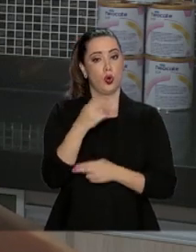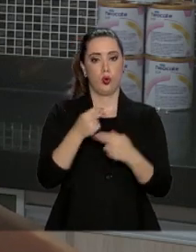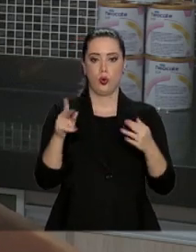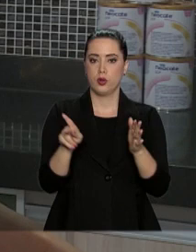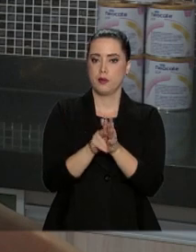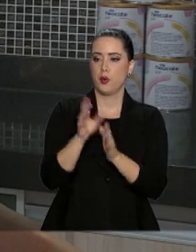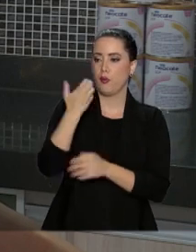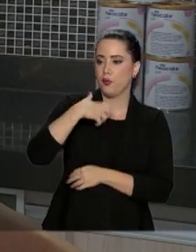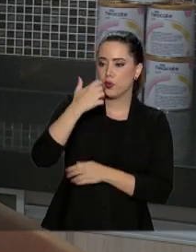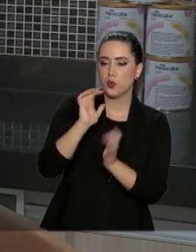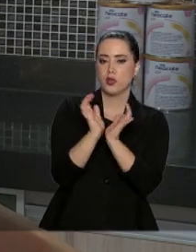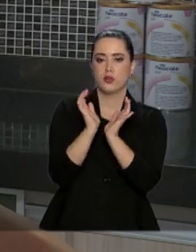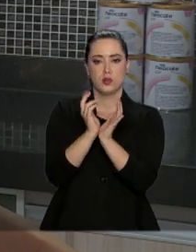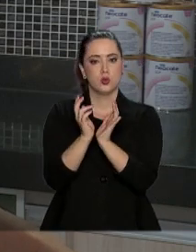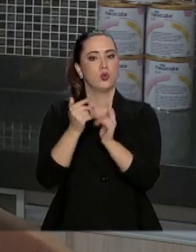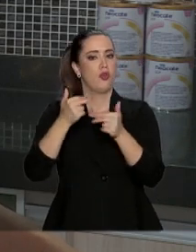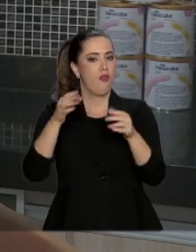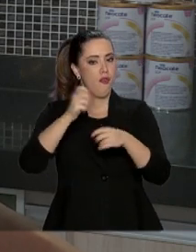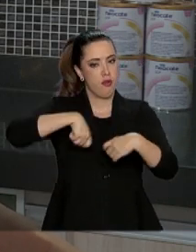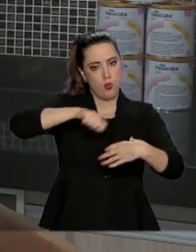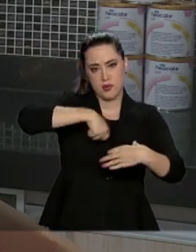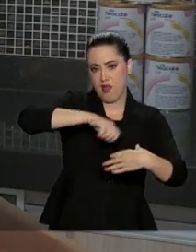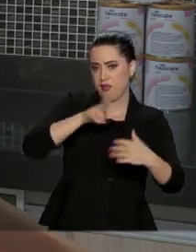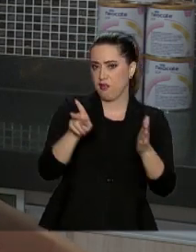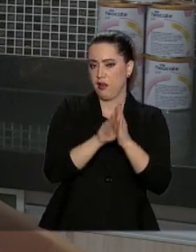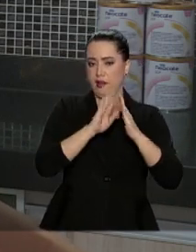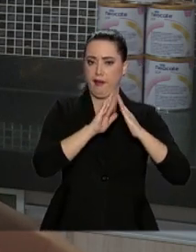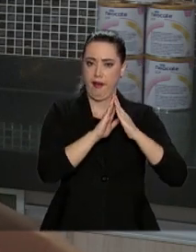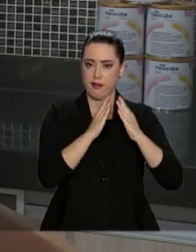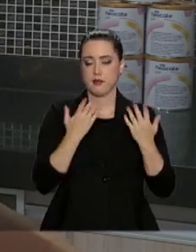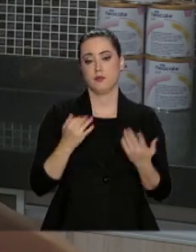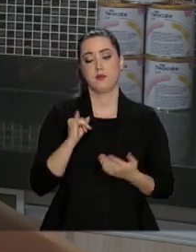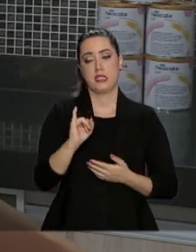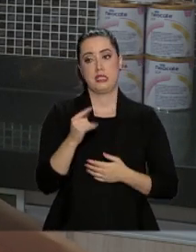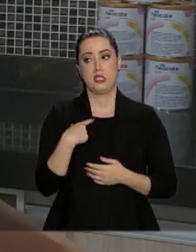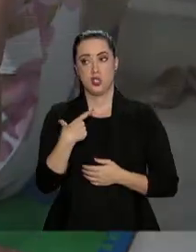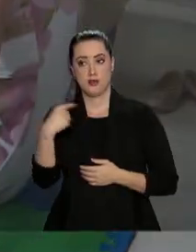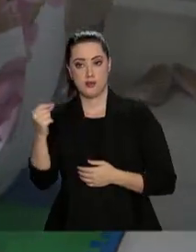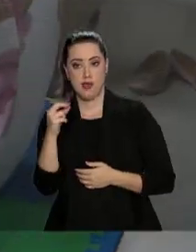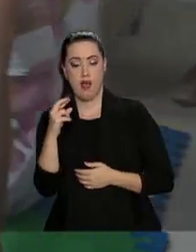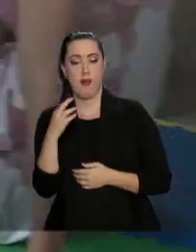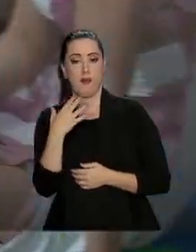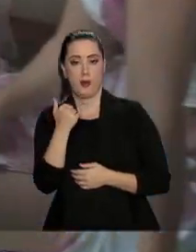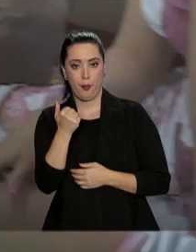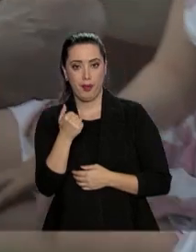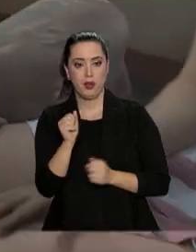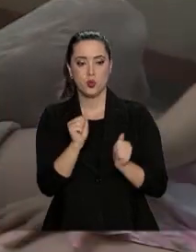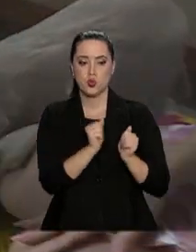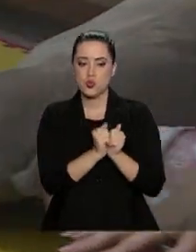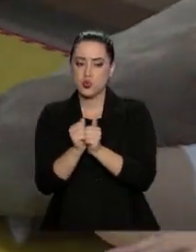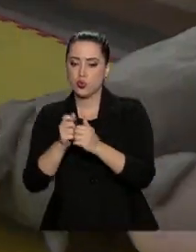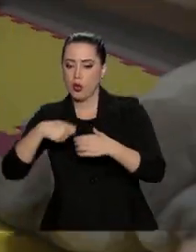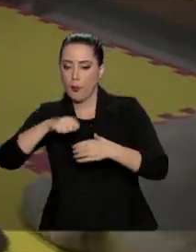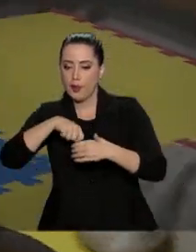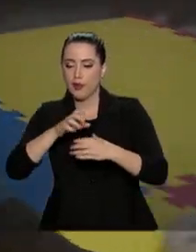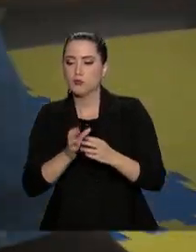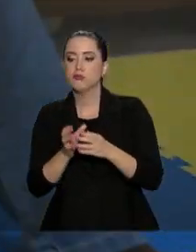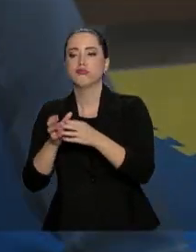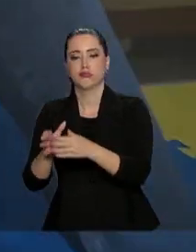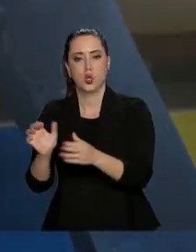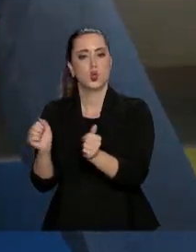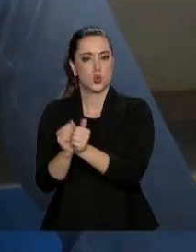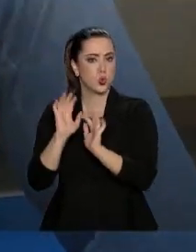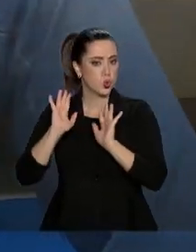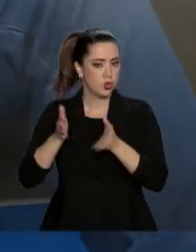verduras e coisas cozidas em casa. Se a gente sai para um restaurante para comer, a gente leva a comida dela. A intolerância ao leite de vaca é o tipo de